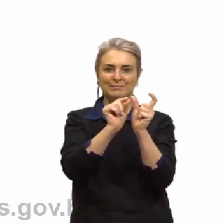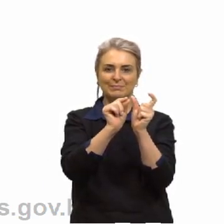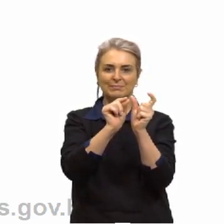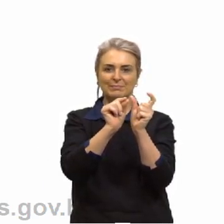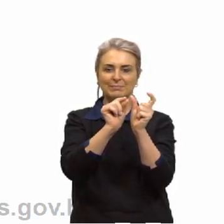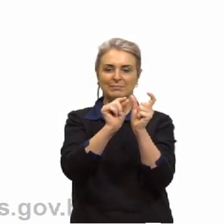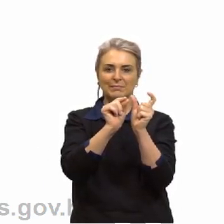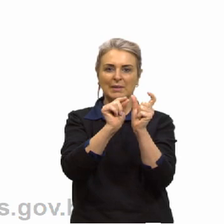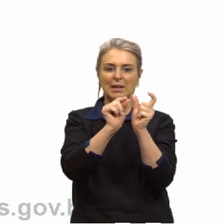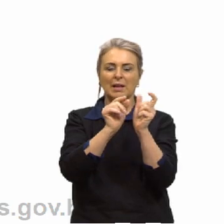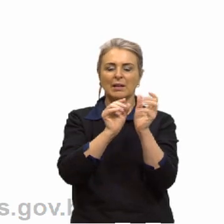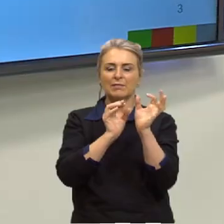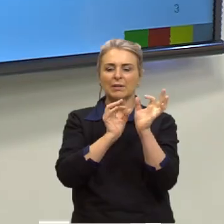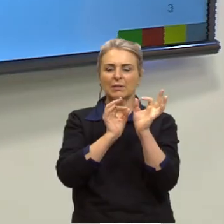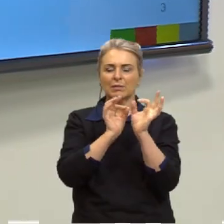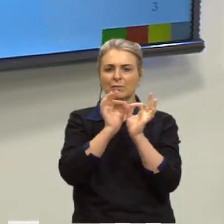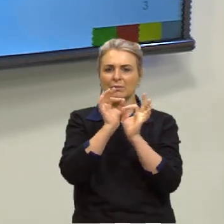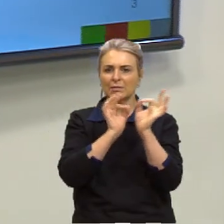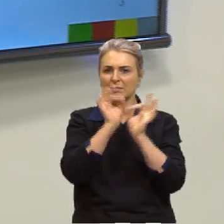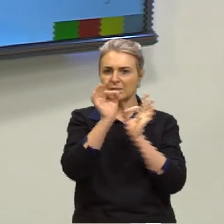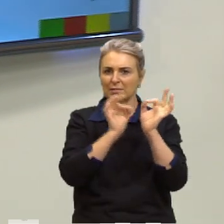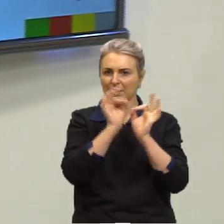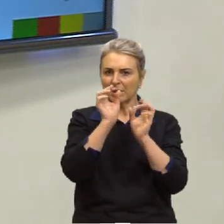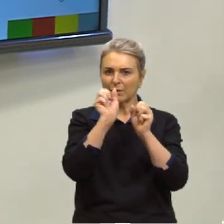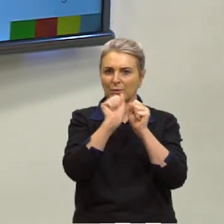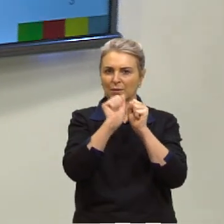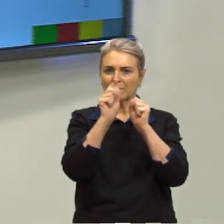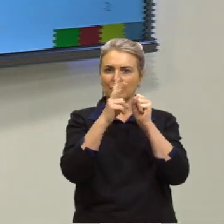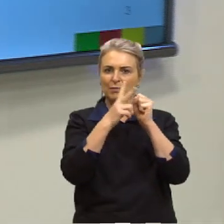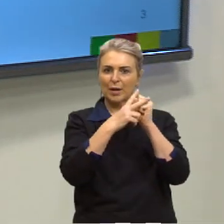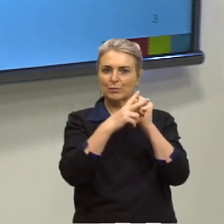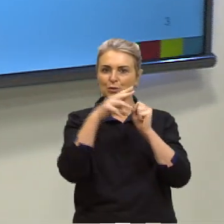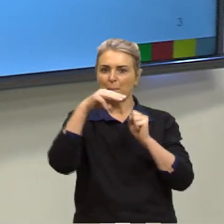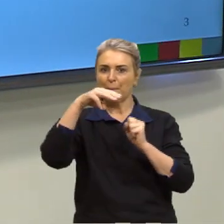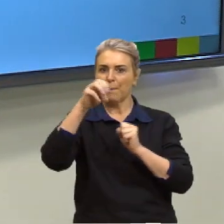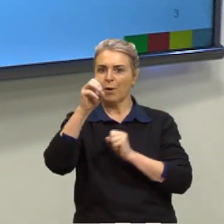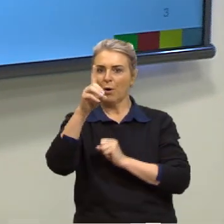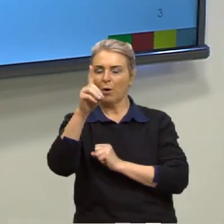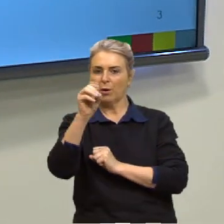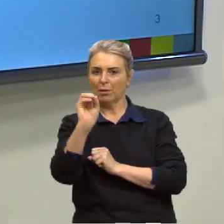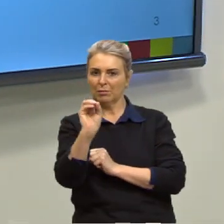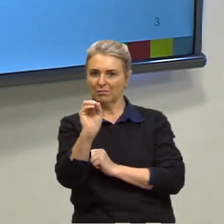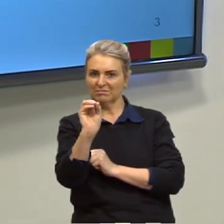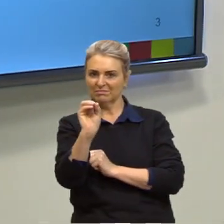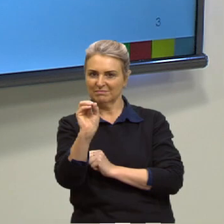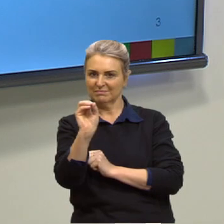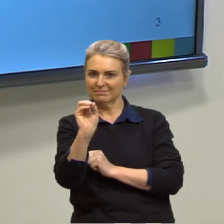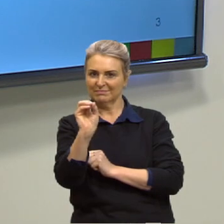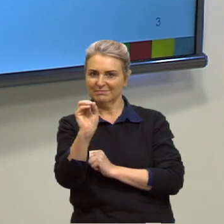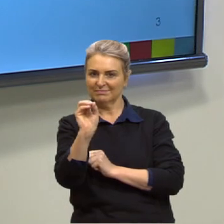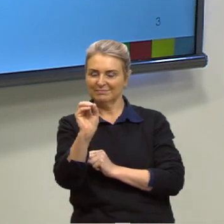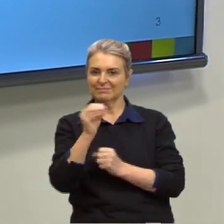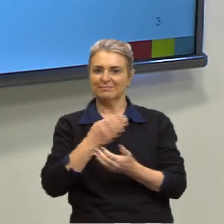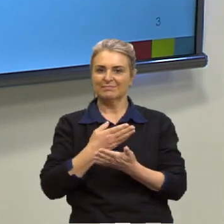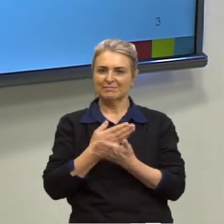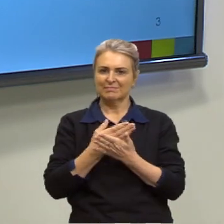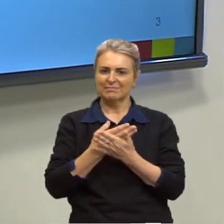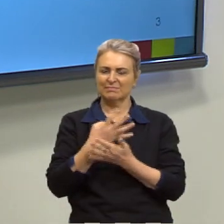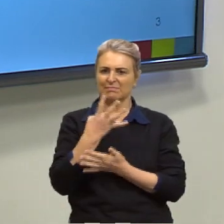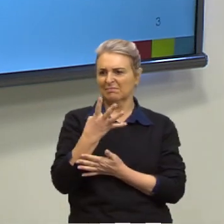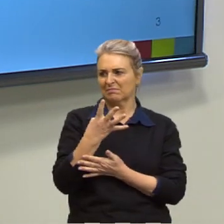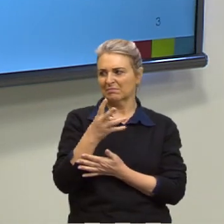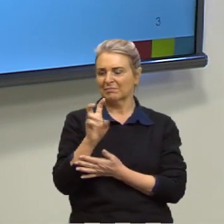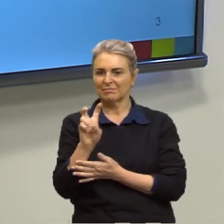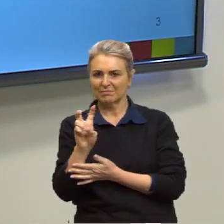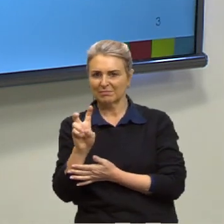sufixo que vai formar adverbios de modo, tá? Isso a gente já conversou. Também na aula 4 ou